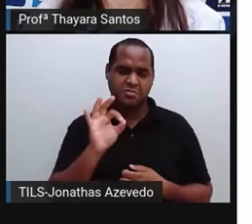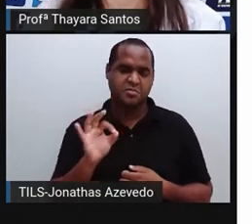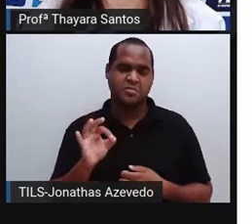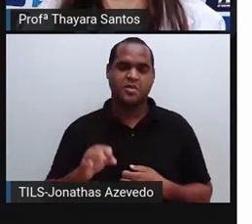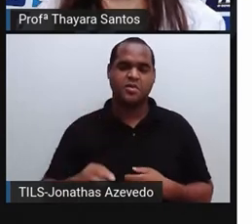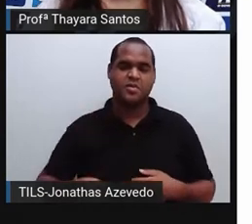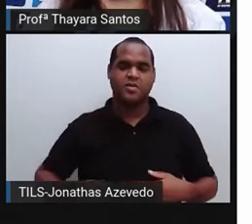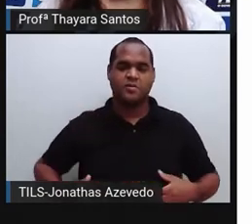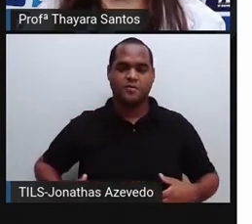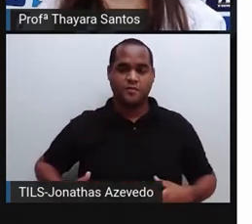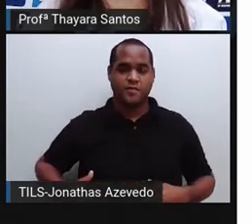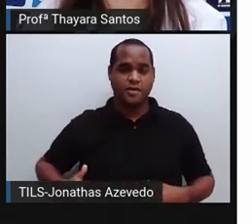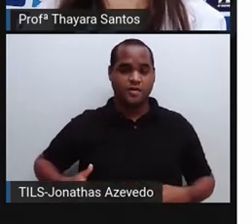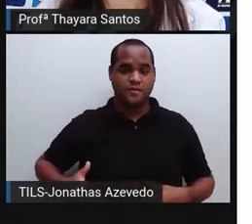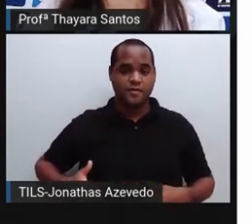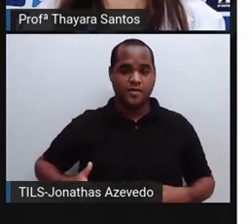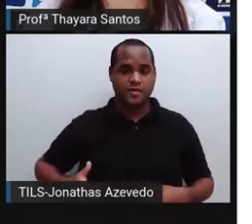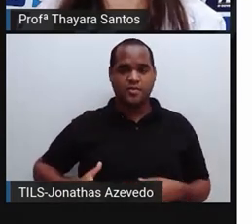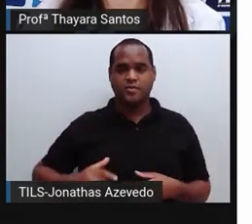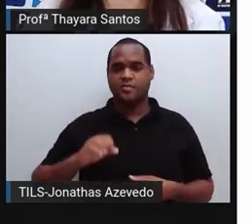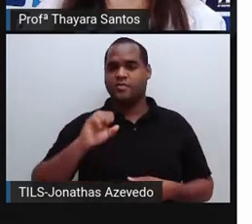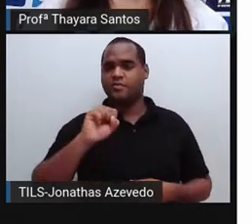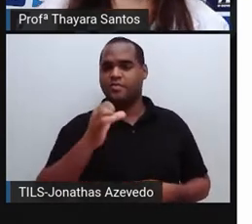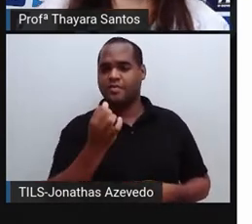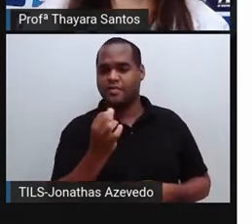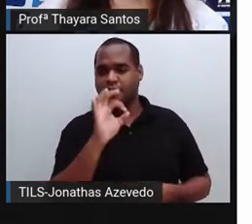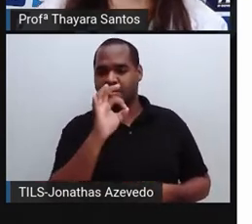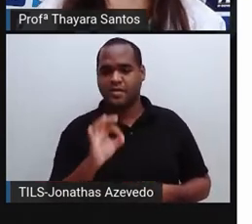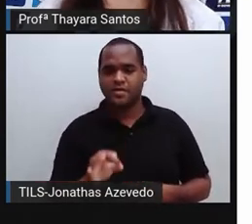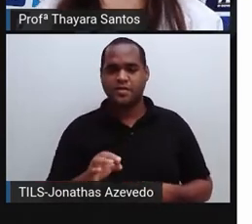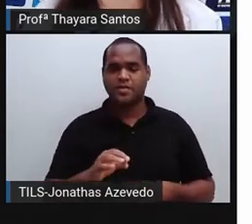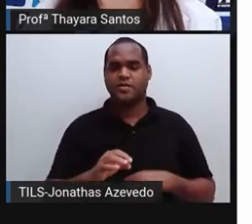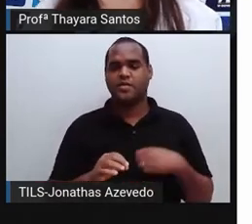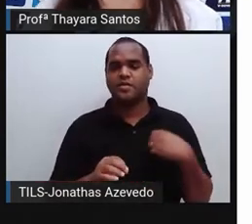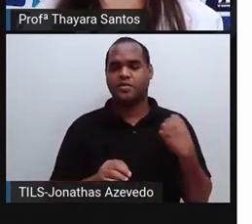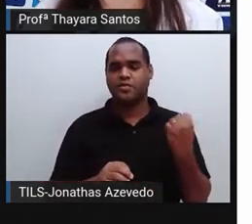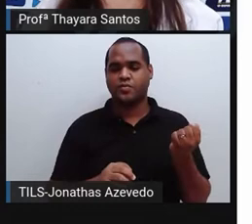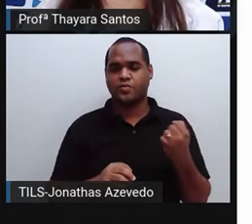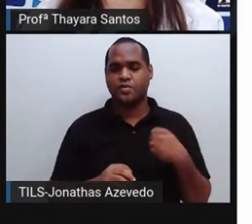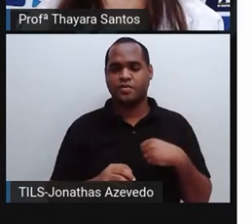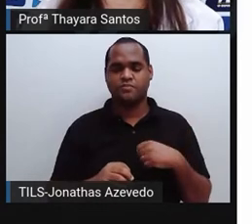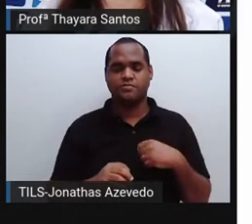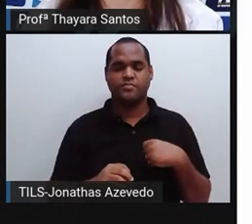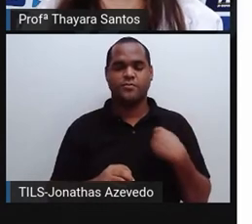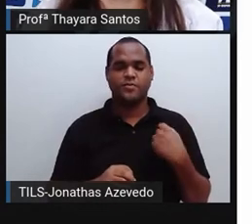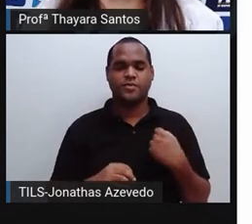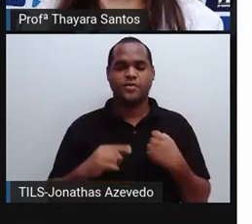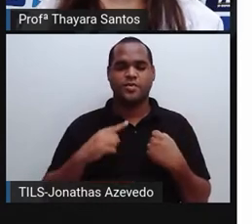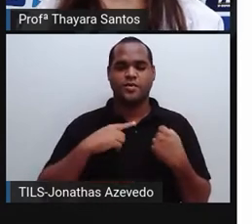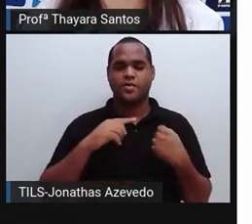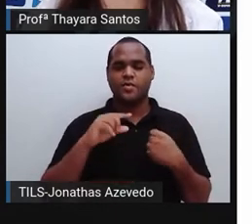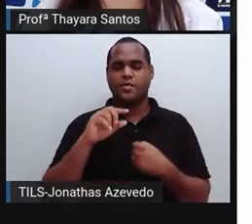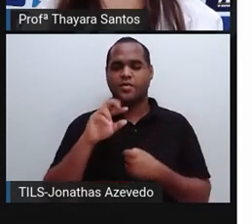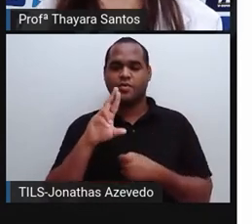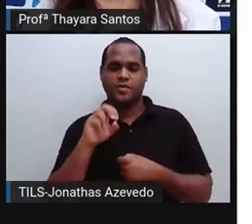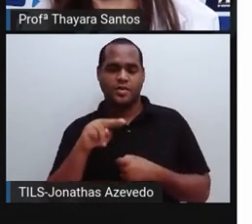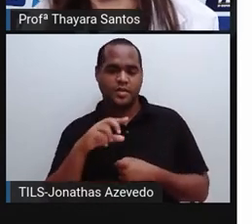86%. O fígado, 86% também, mais ou menos. Os rins,